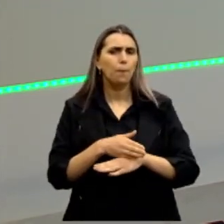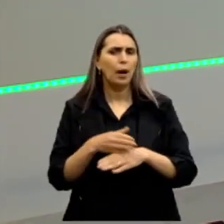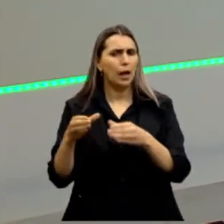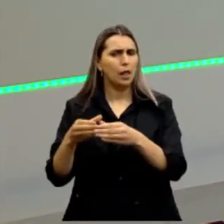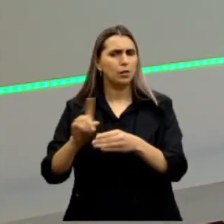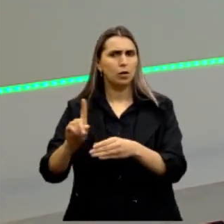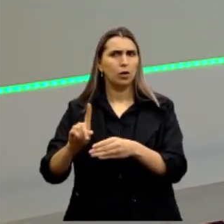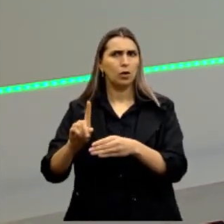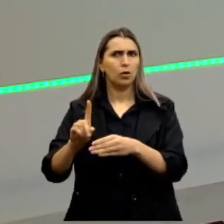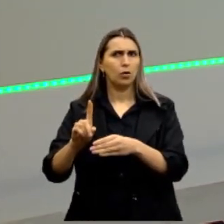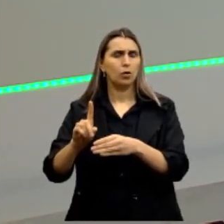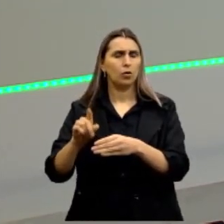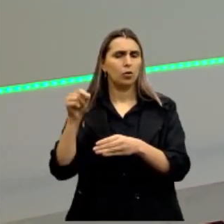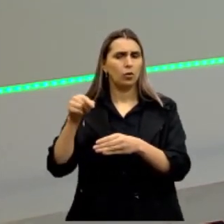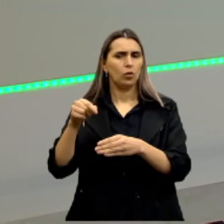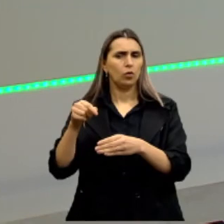grupo,